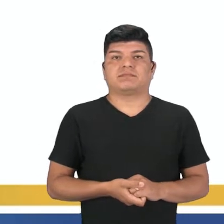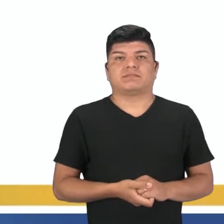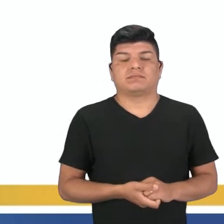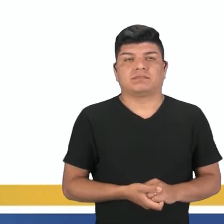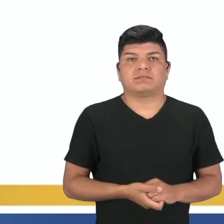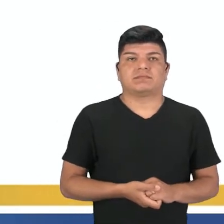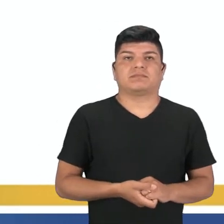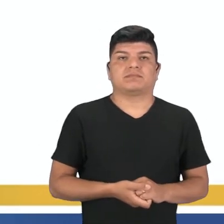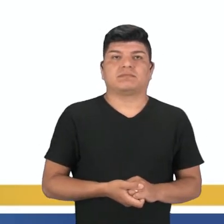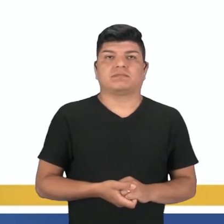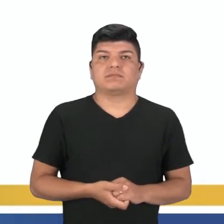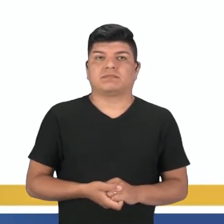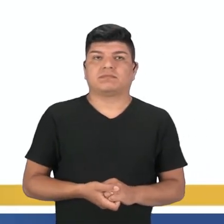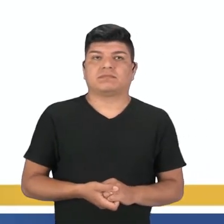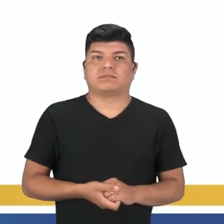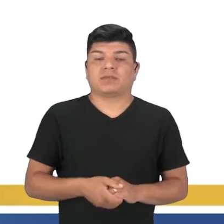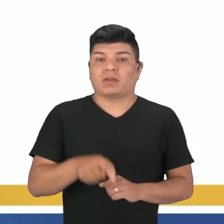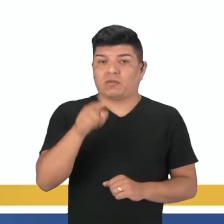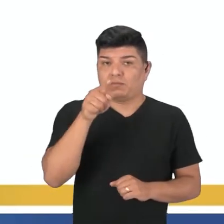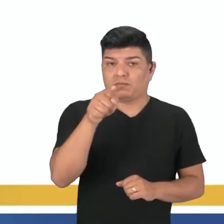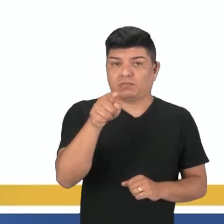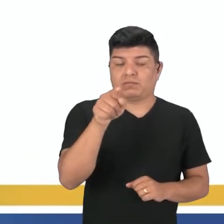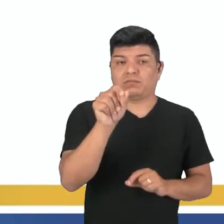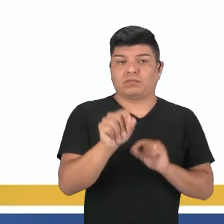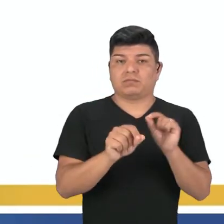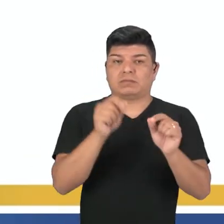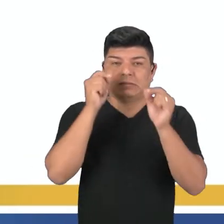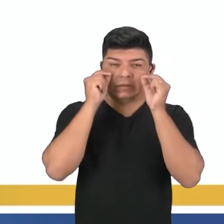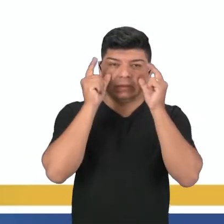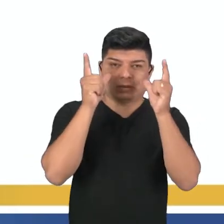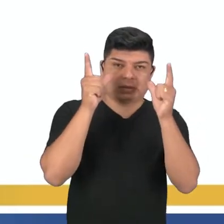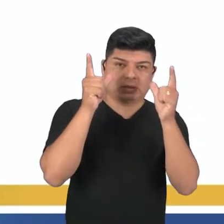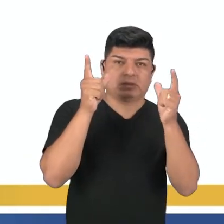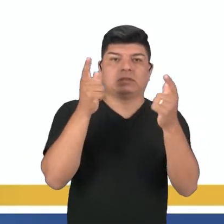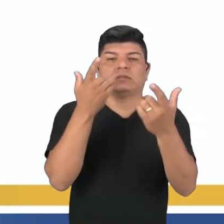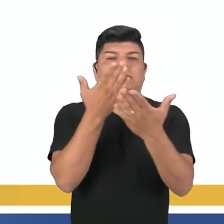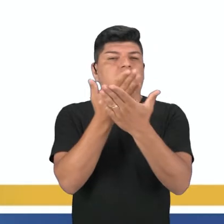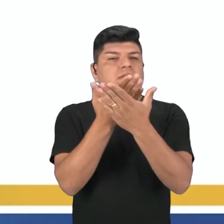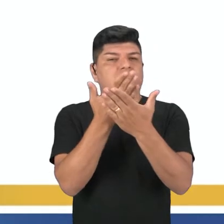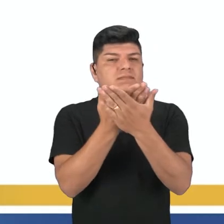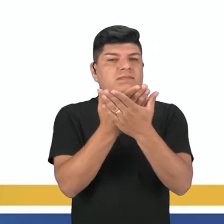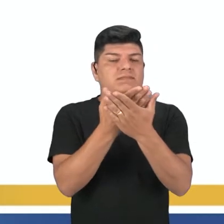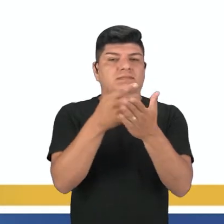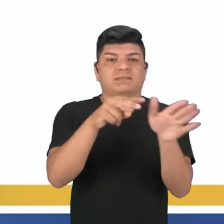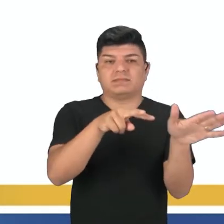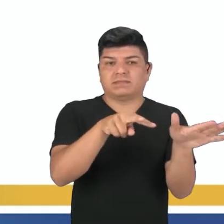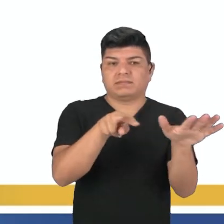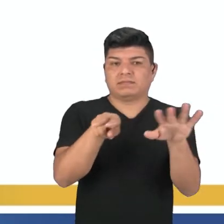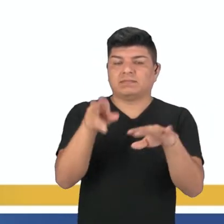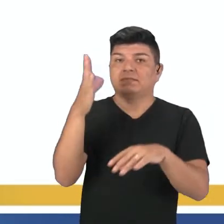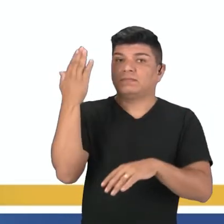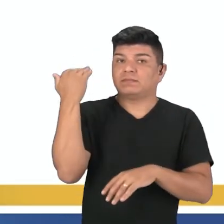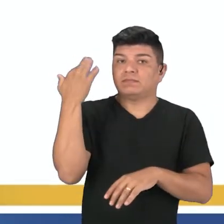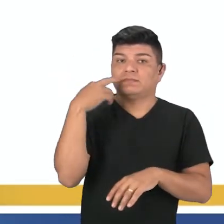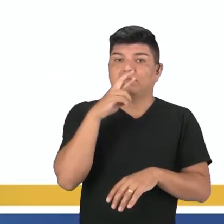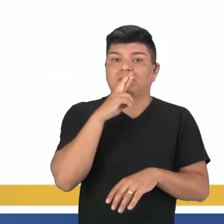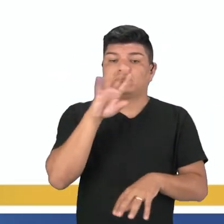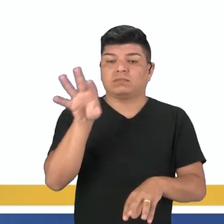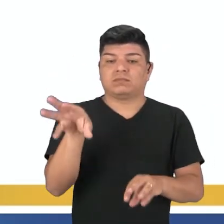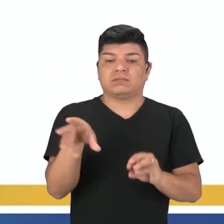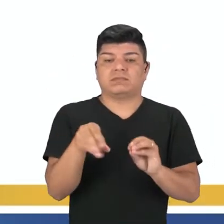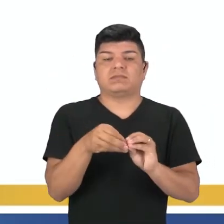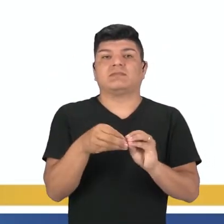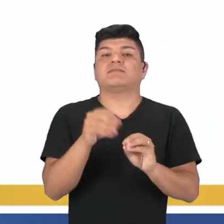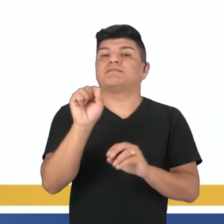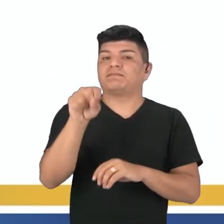the class last week? Você estava prestando atenção na aula semana passada? Resposta curta,